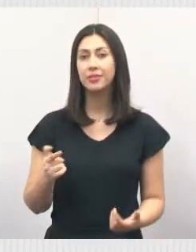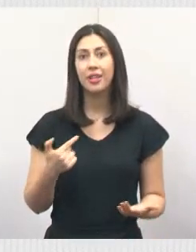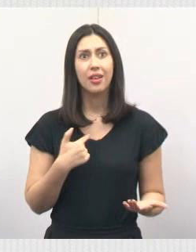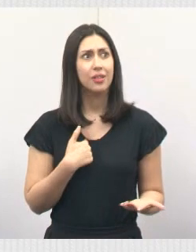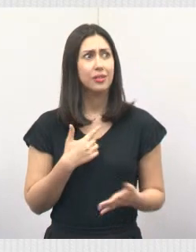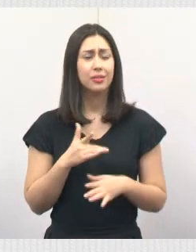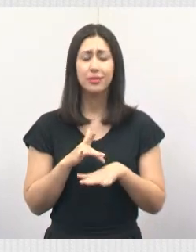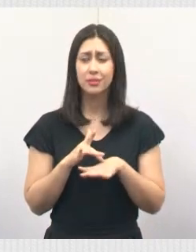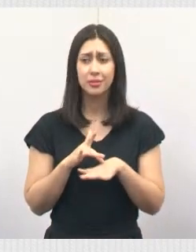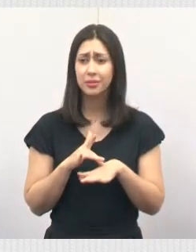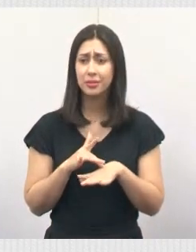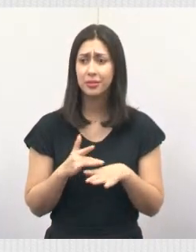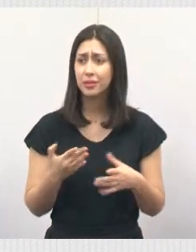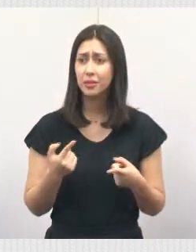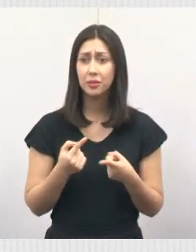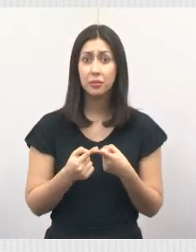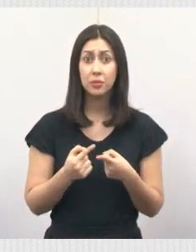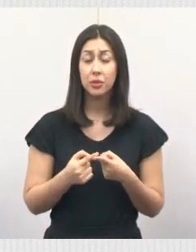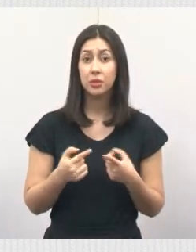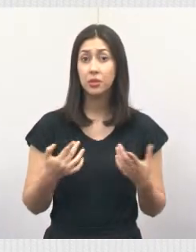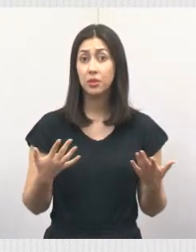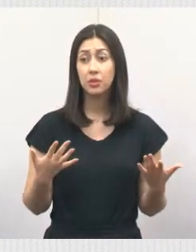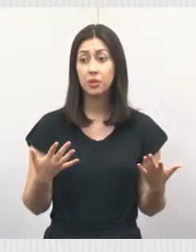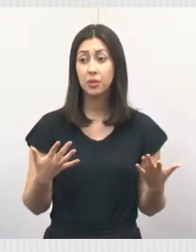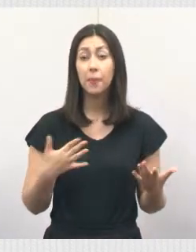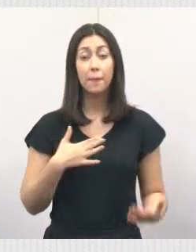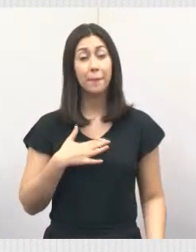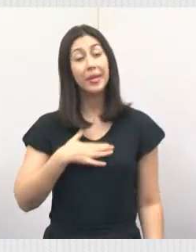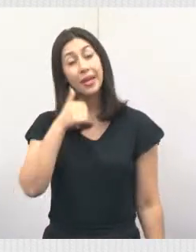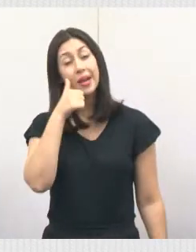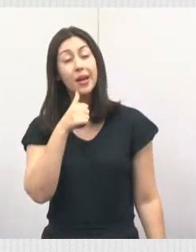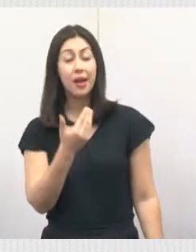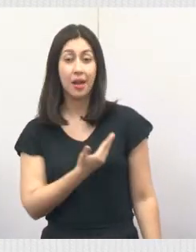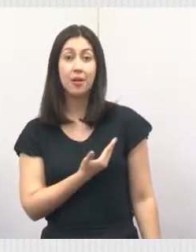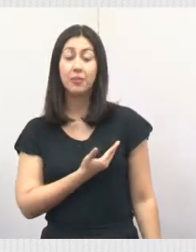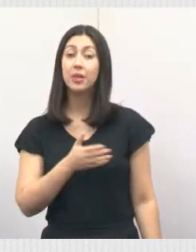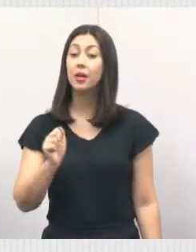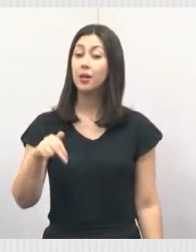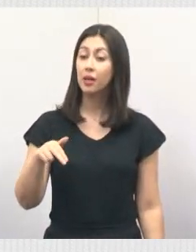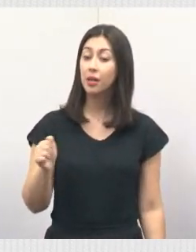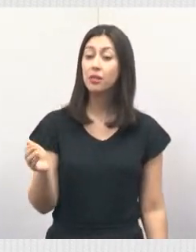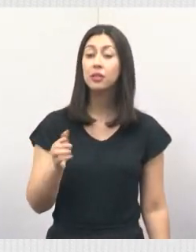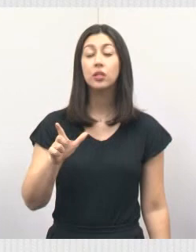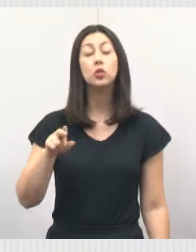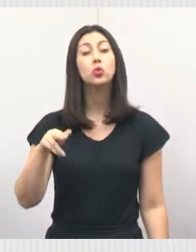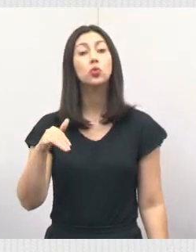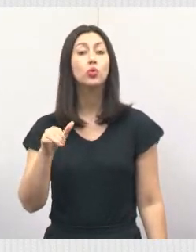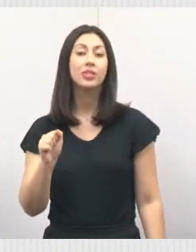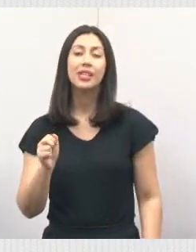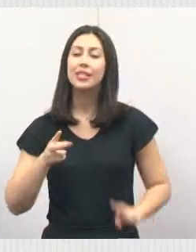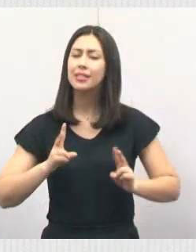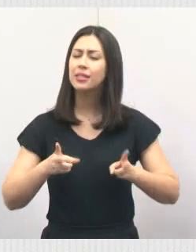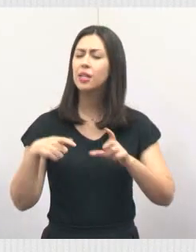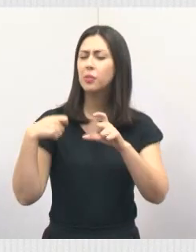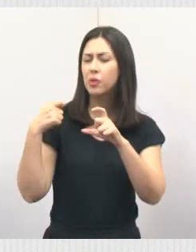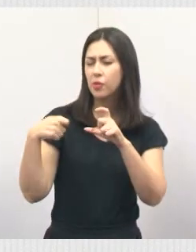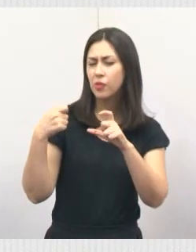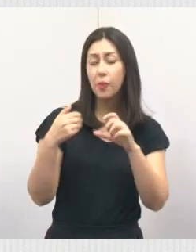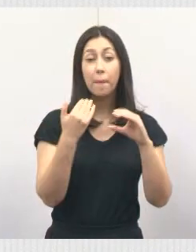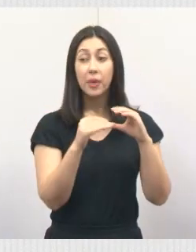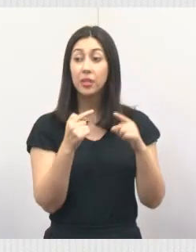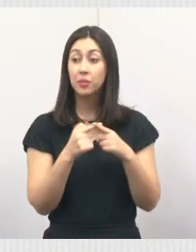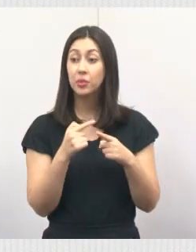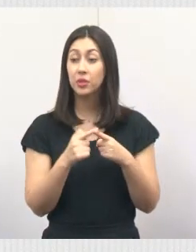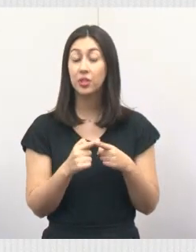fico indignada porque essa minha amiga, Ana Lúcia, ela sempre me manda os vídeos porque ela deixa as